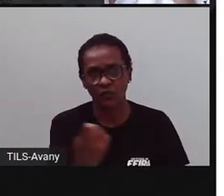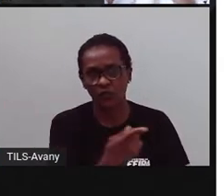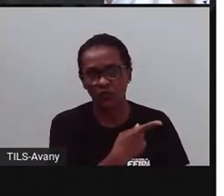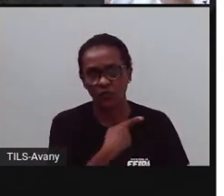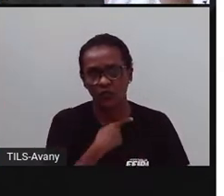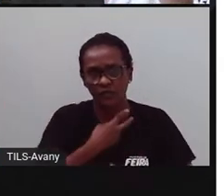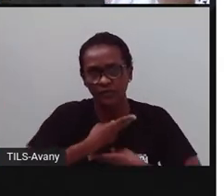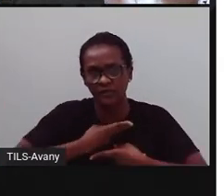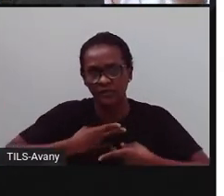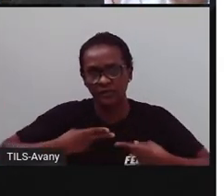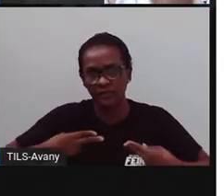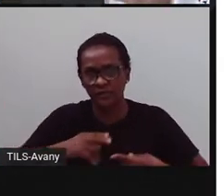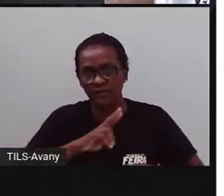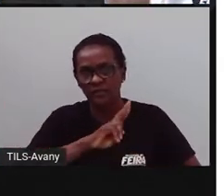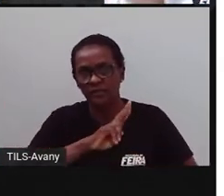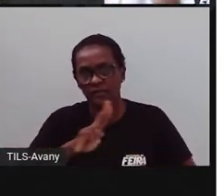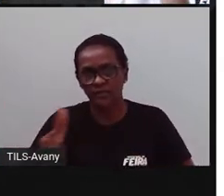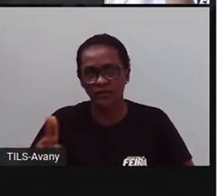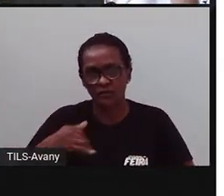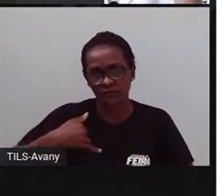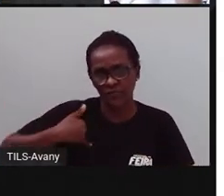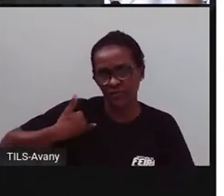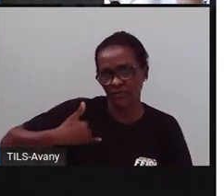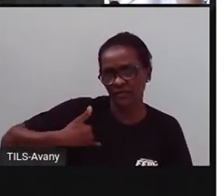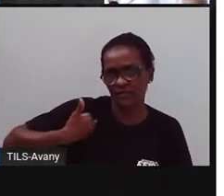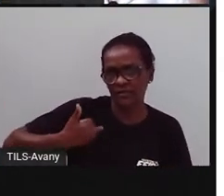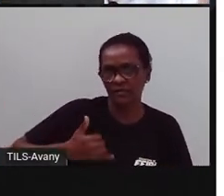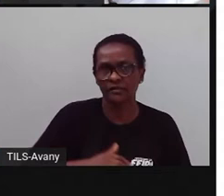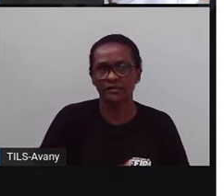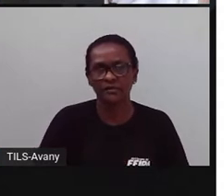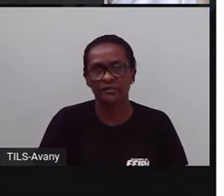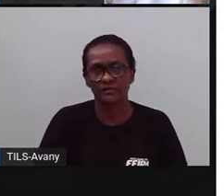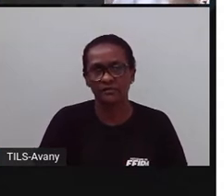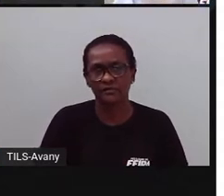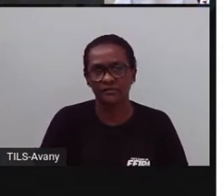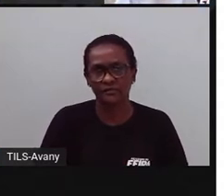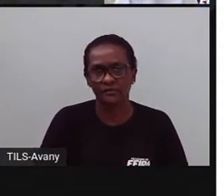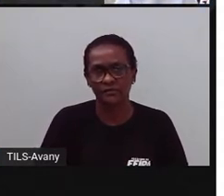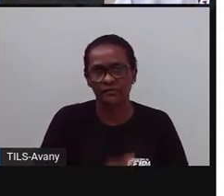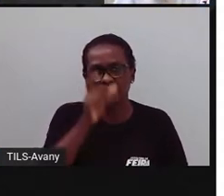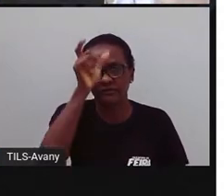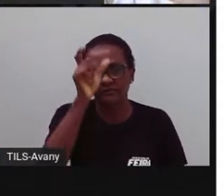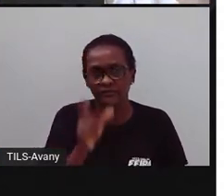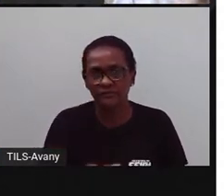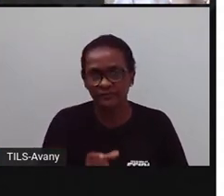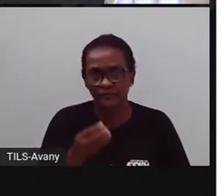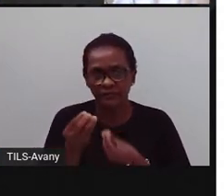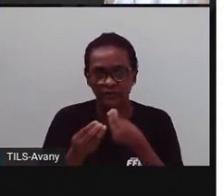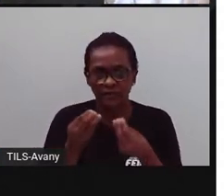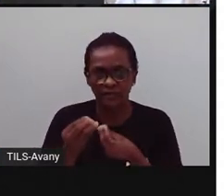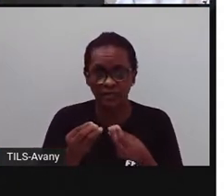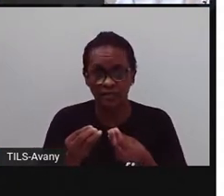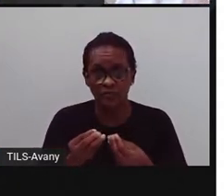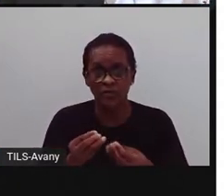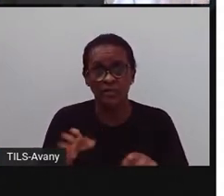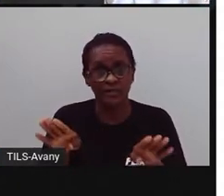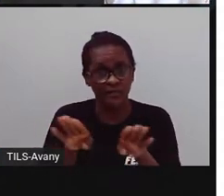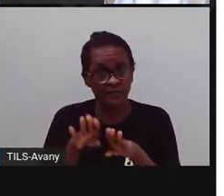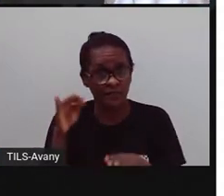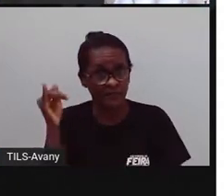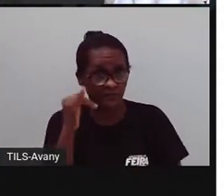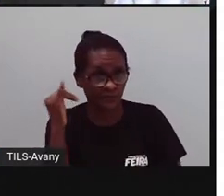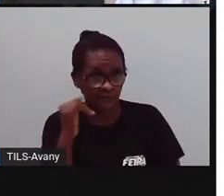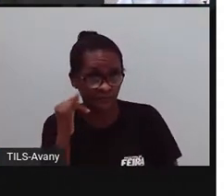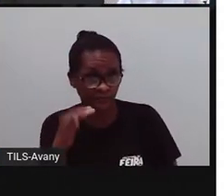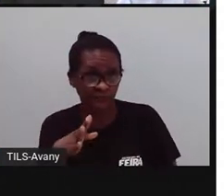características, nosso nome, nossa idade, né? Nossa identificação. Então é preciso que além disso, vocês